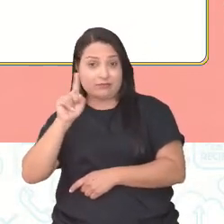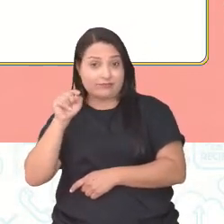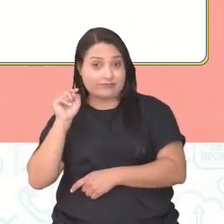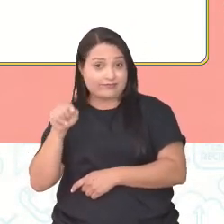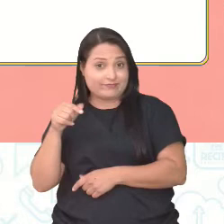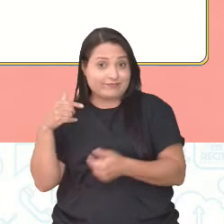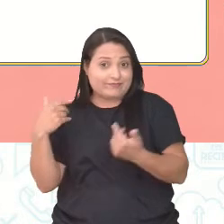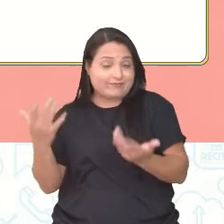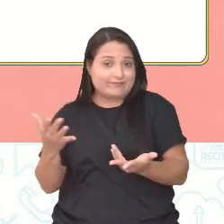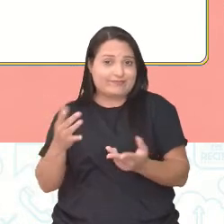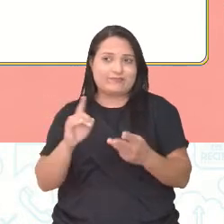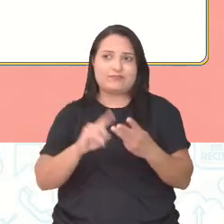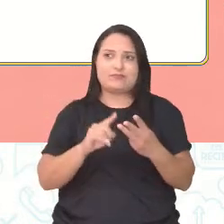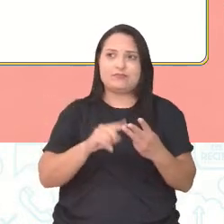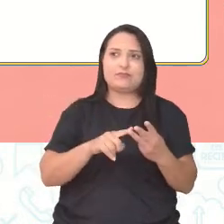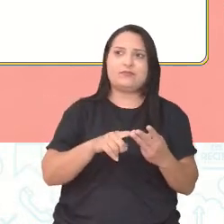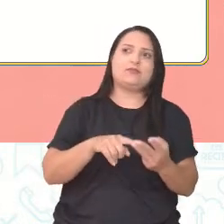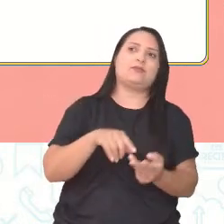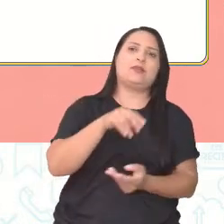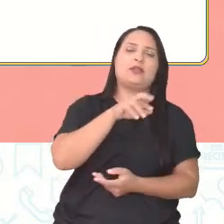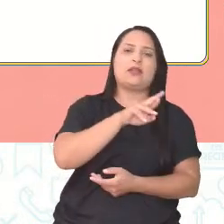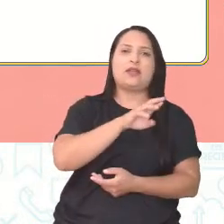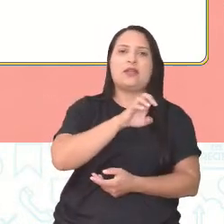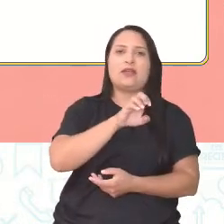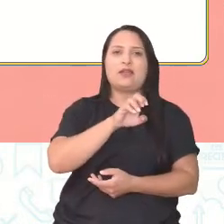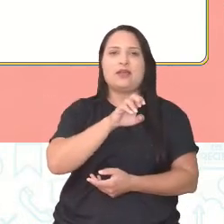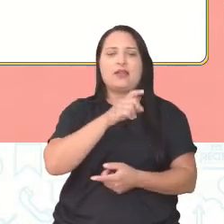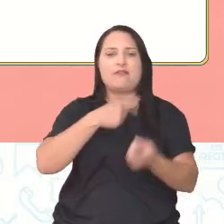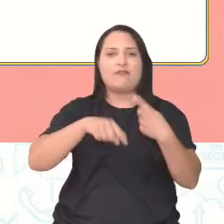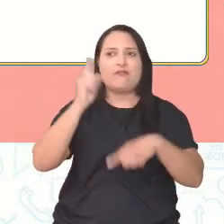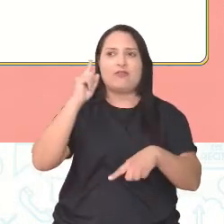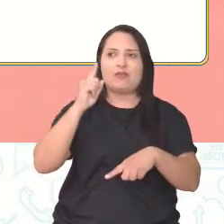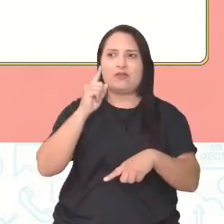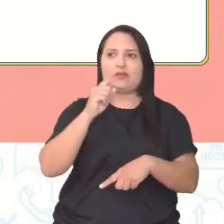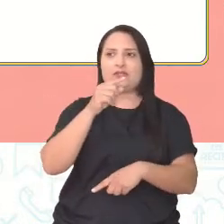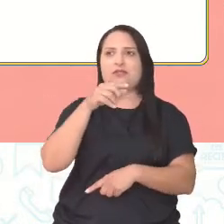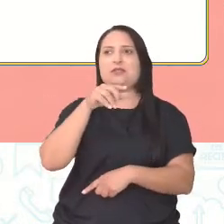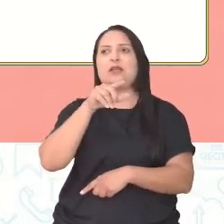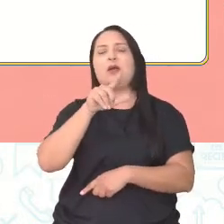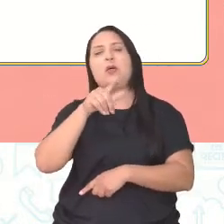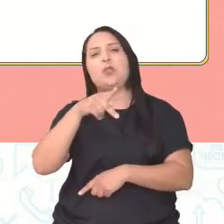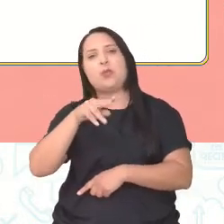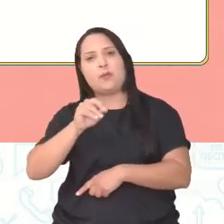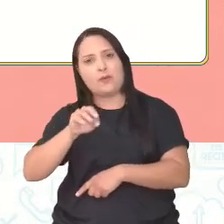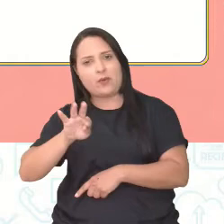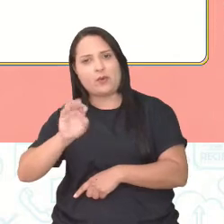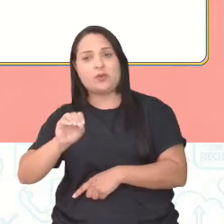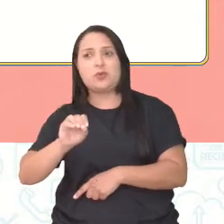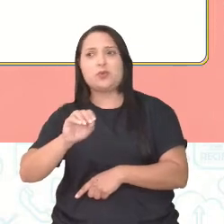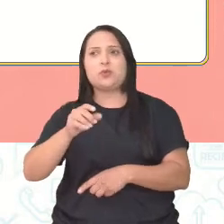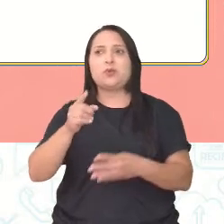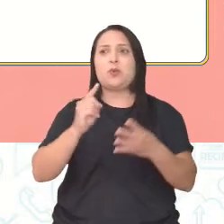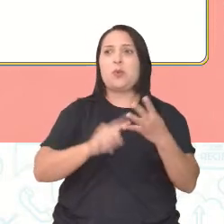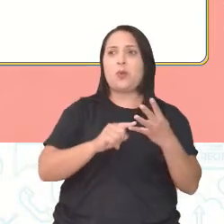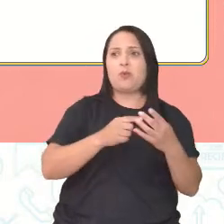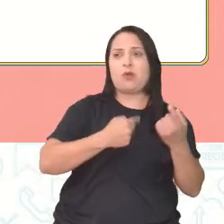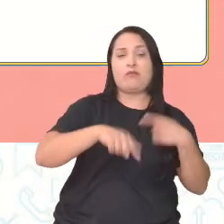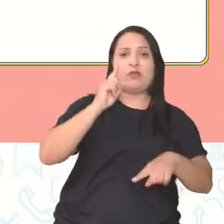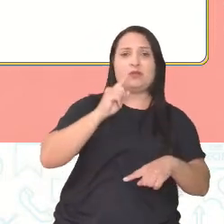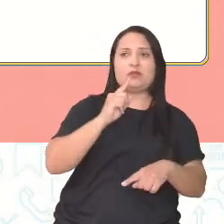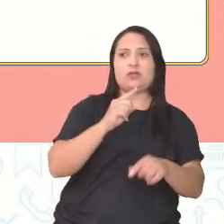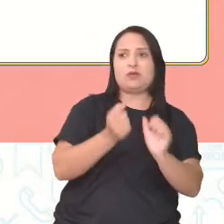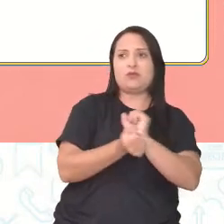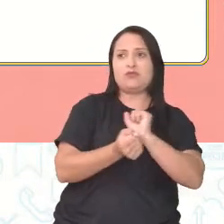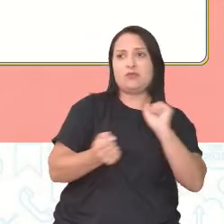Liberal do Porto? Ou revolução dos escravos? E aí? A, B, C ou D?